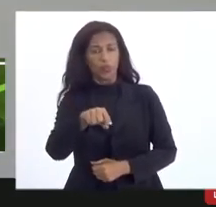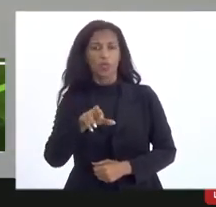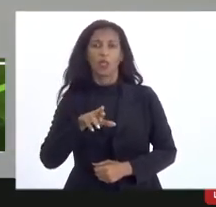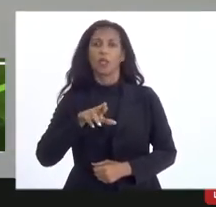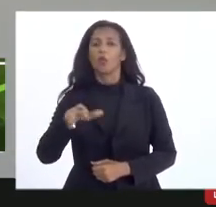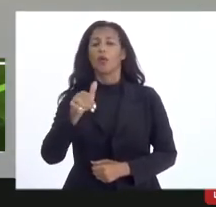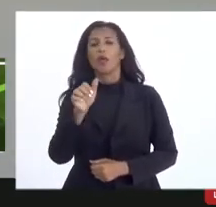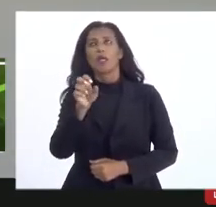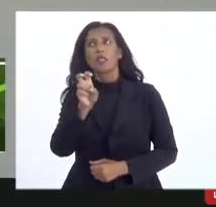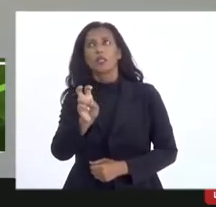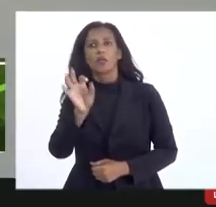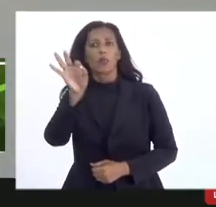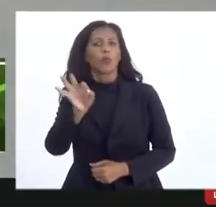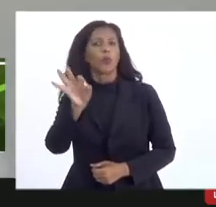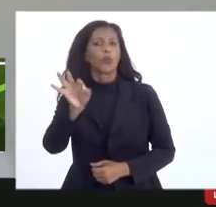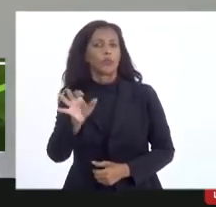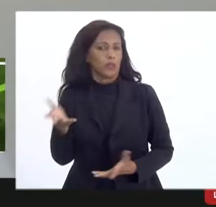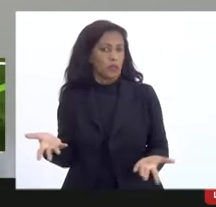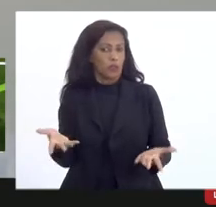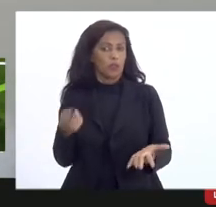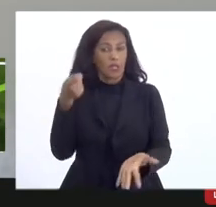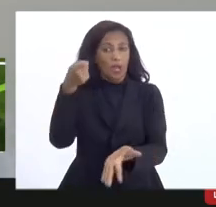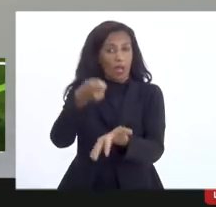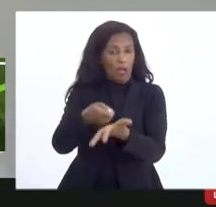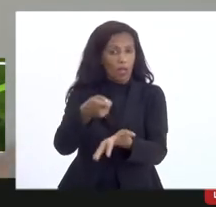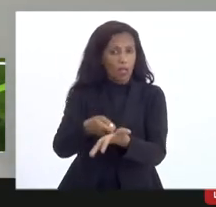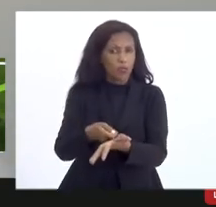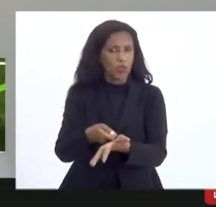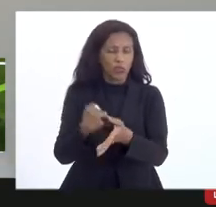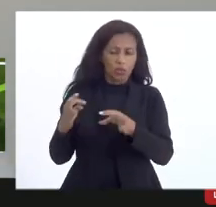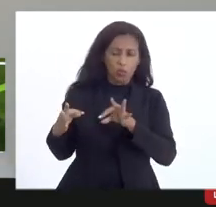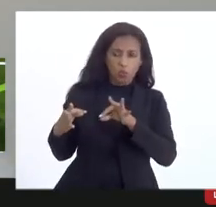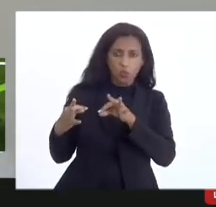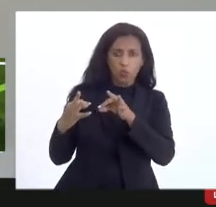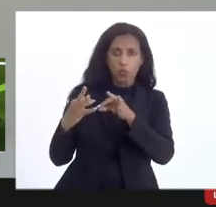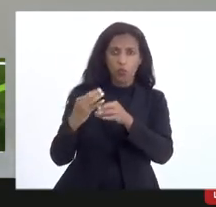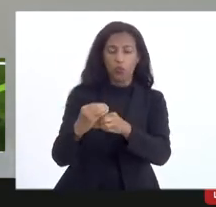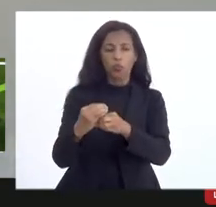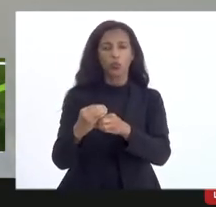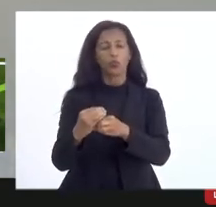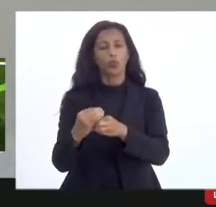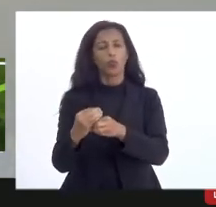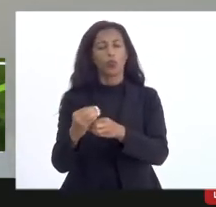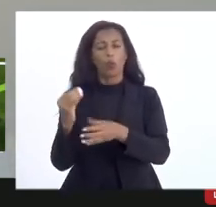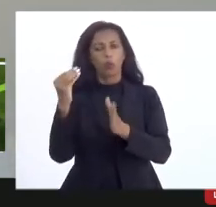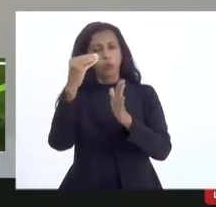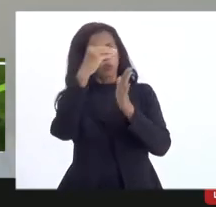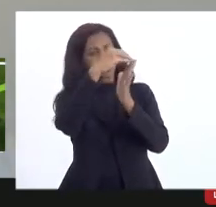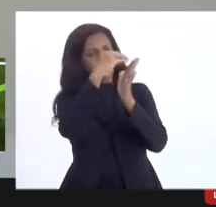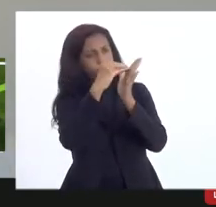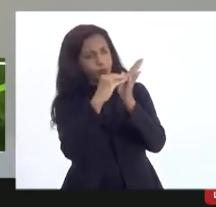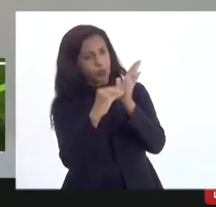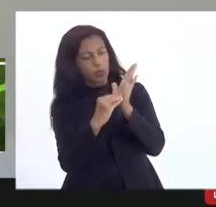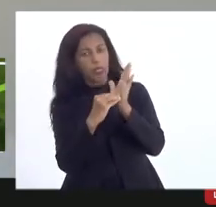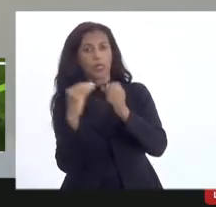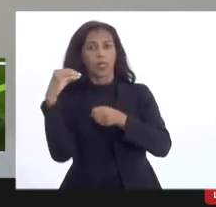nem o 5% seria garantir que estaria tudo colocado no site